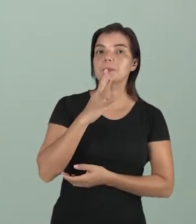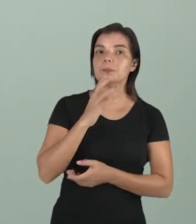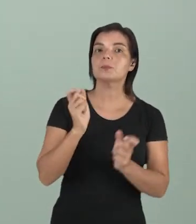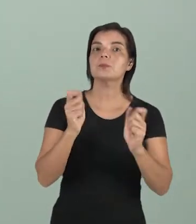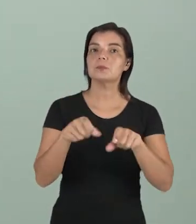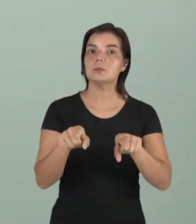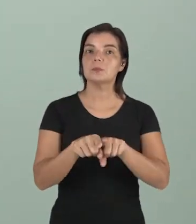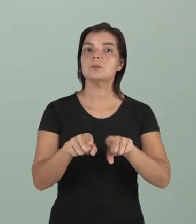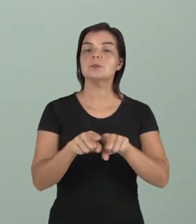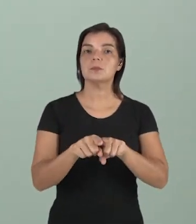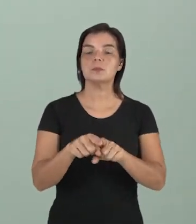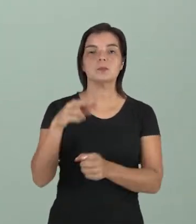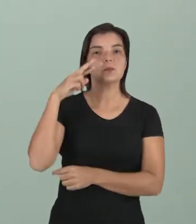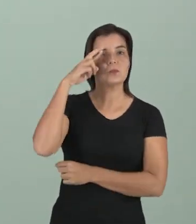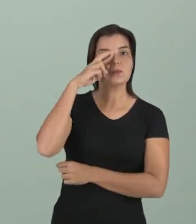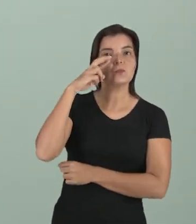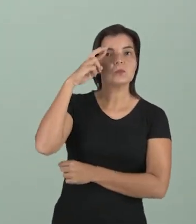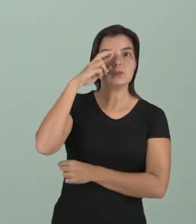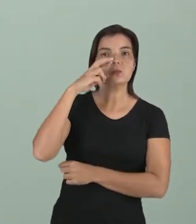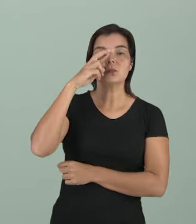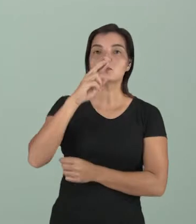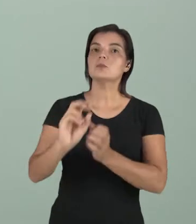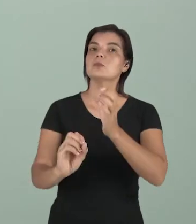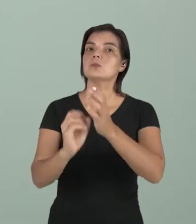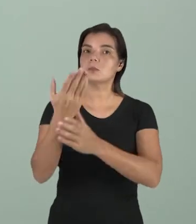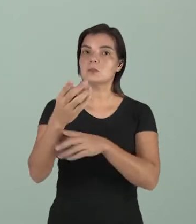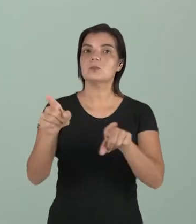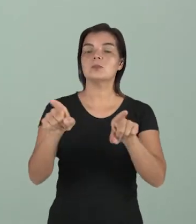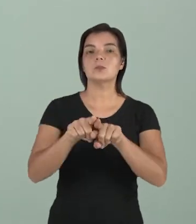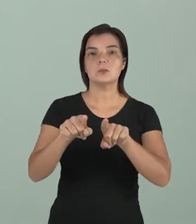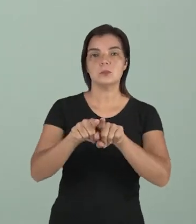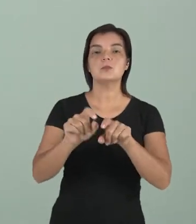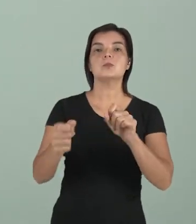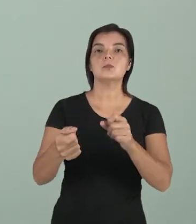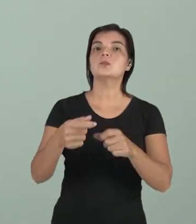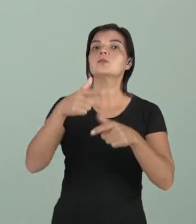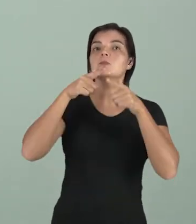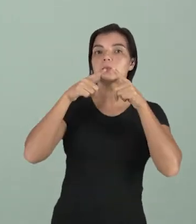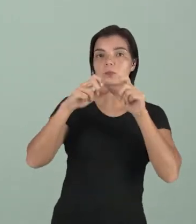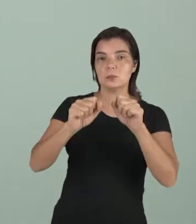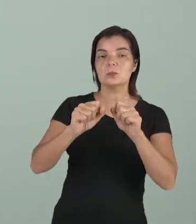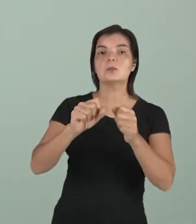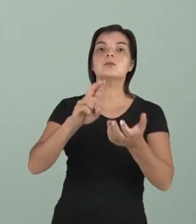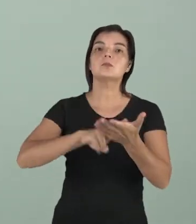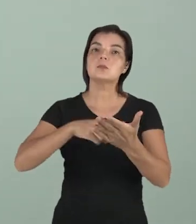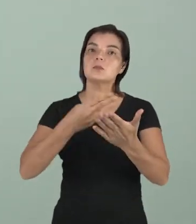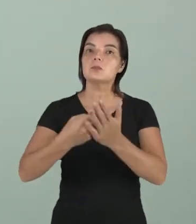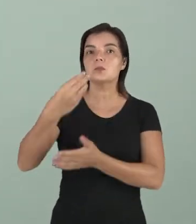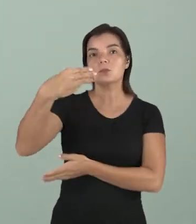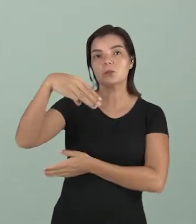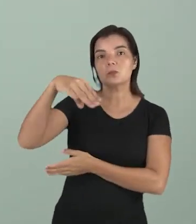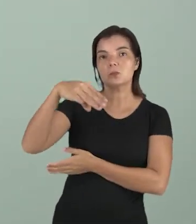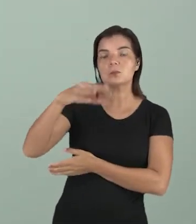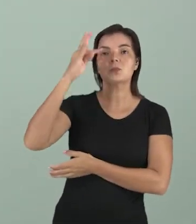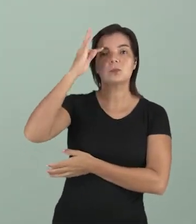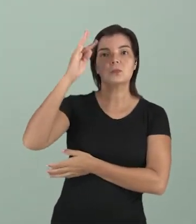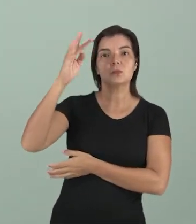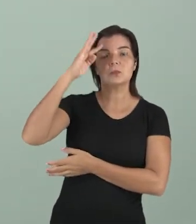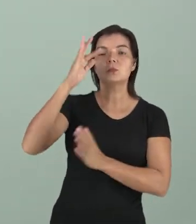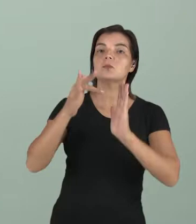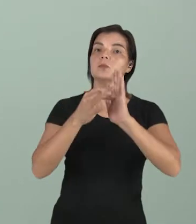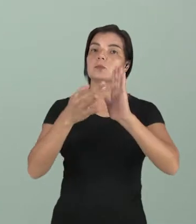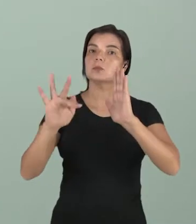que pode, pela observação dos fenômenos, eu traduzo numa linguagem matemática, teorias, fórmulas